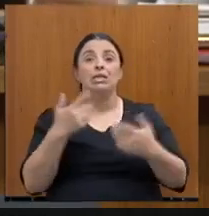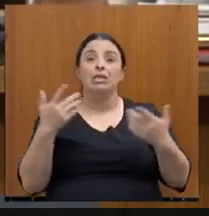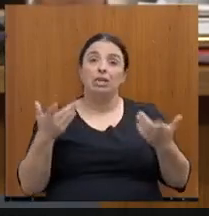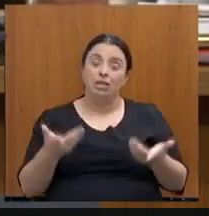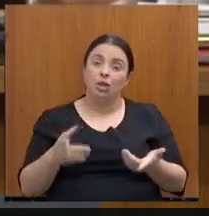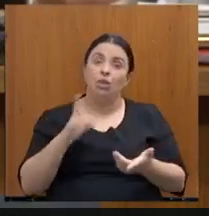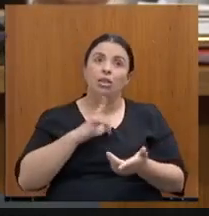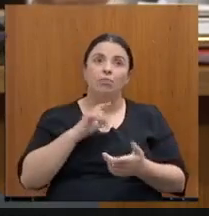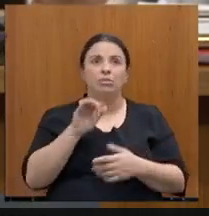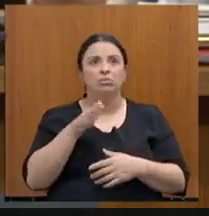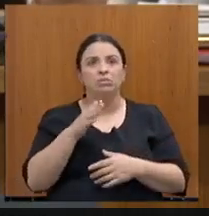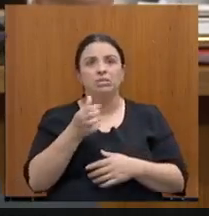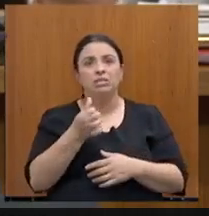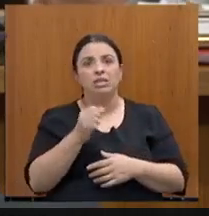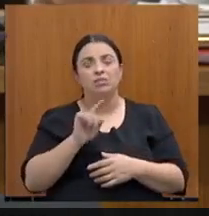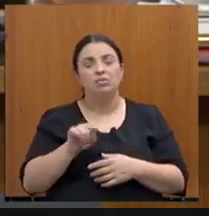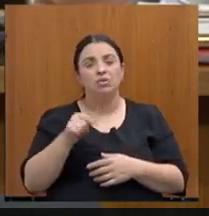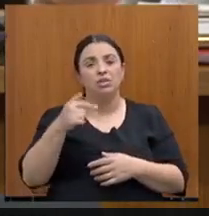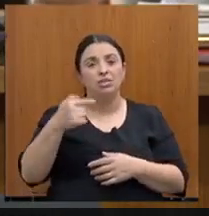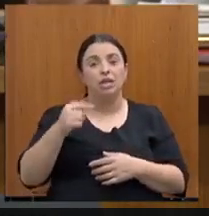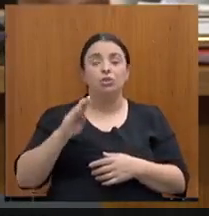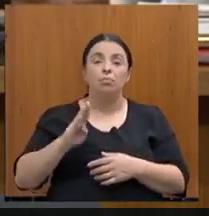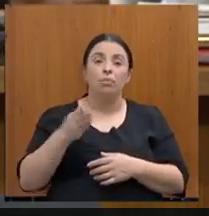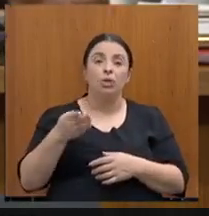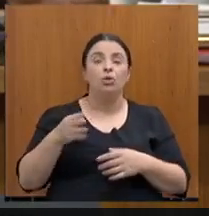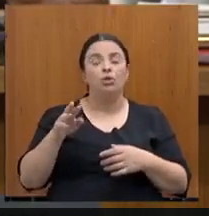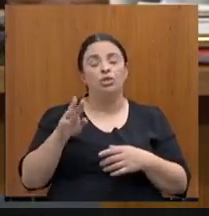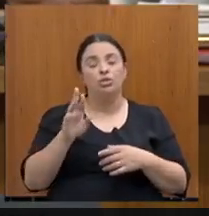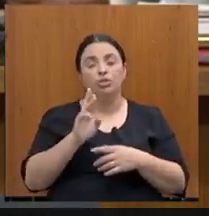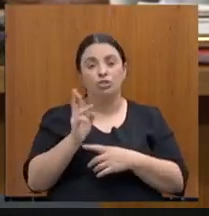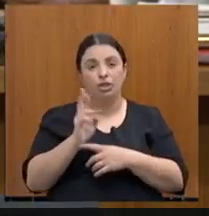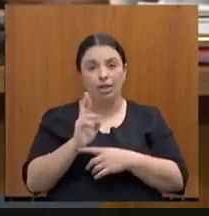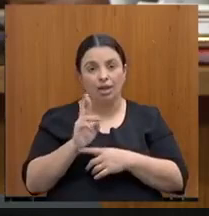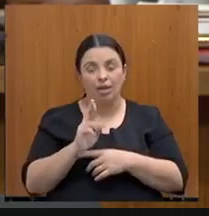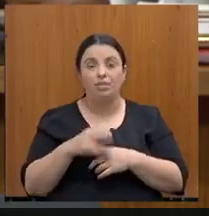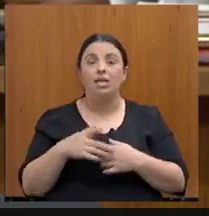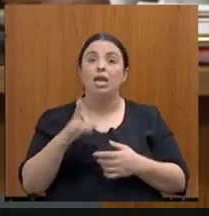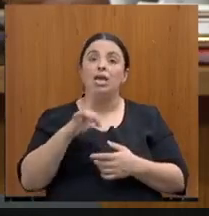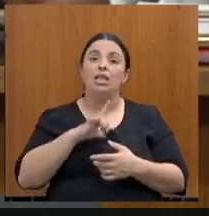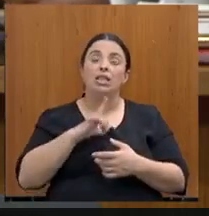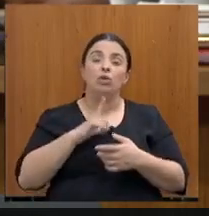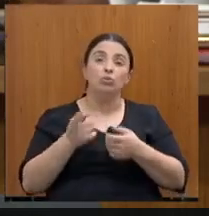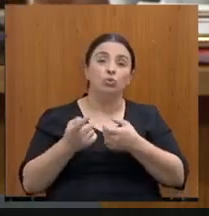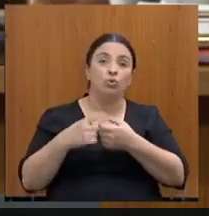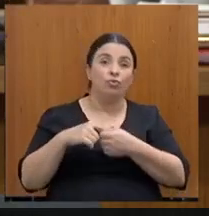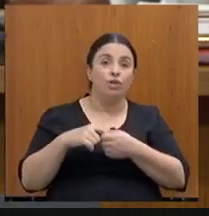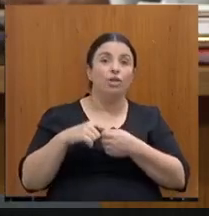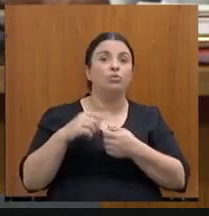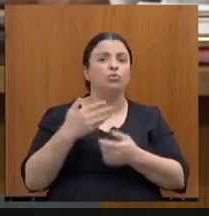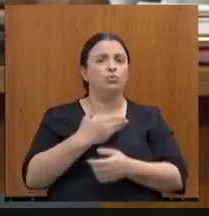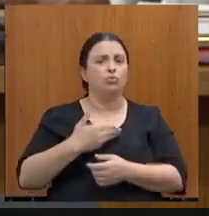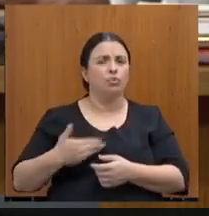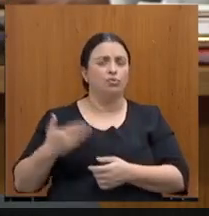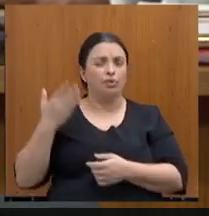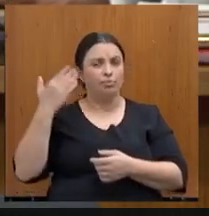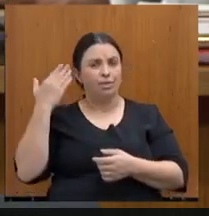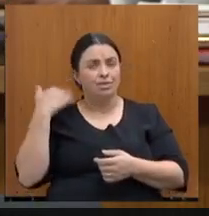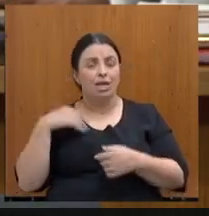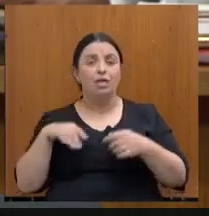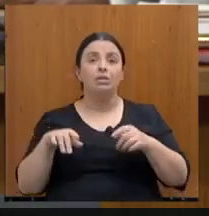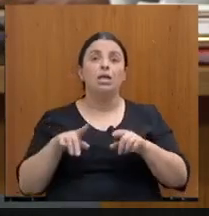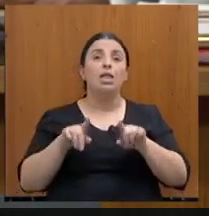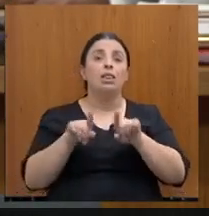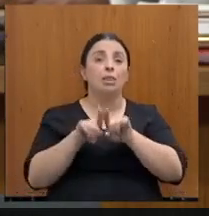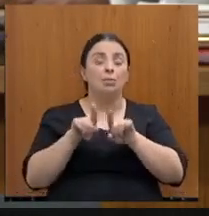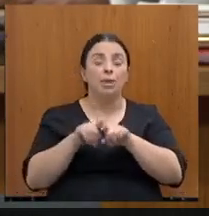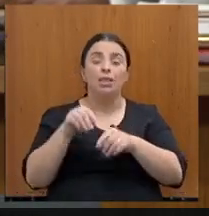6,7 bilhões de reais. Também existe dos convênios, e aí não é só dos governos anteriores, o Estado de Minas no governo Zema